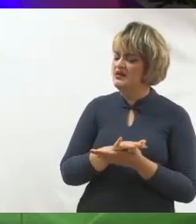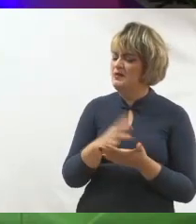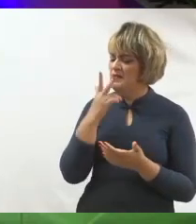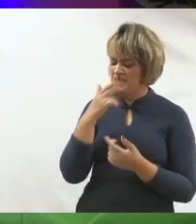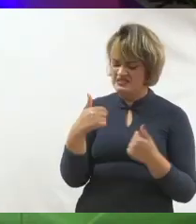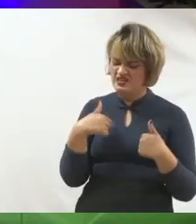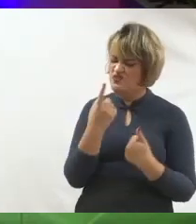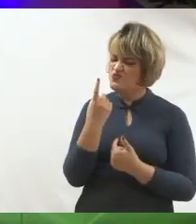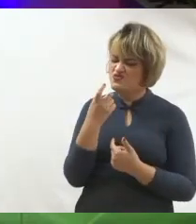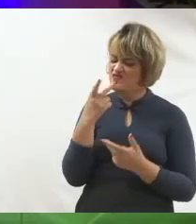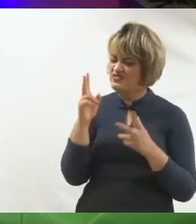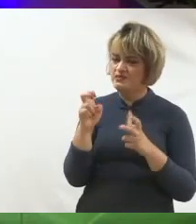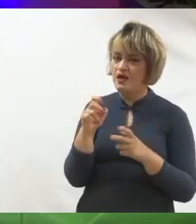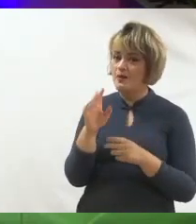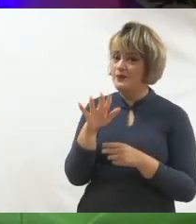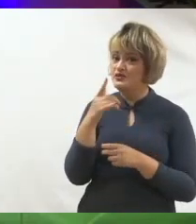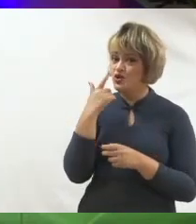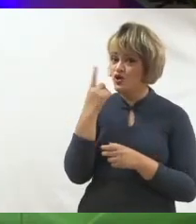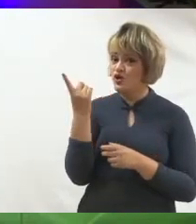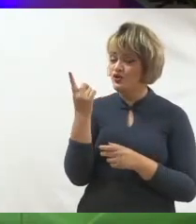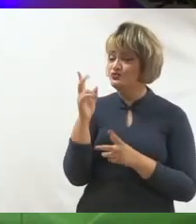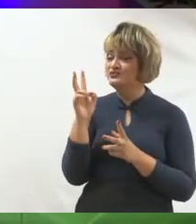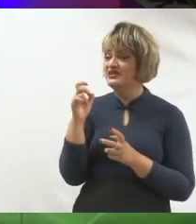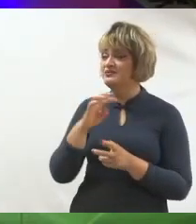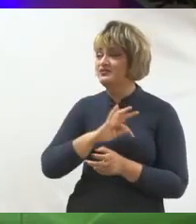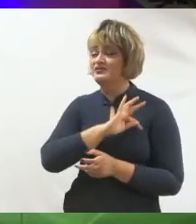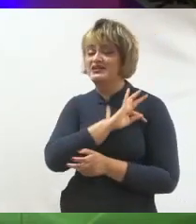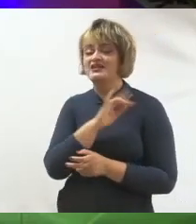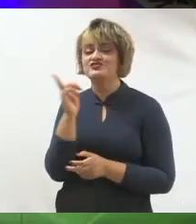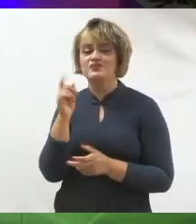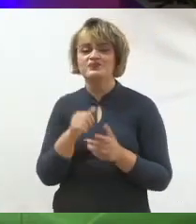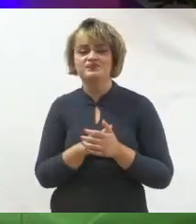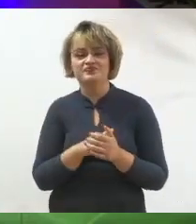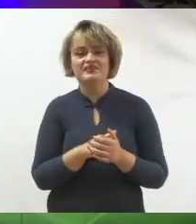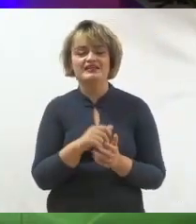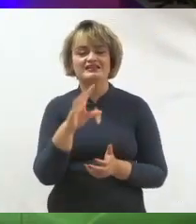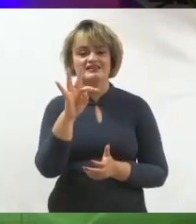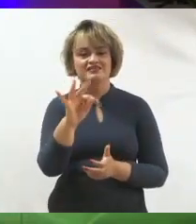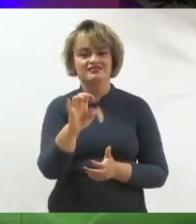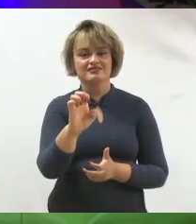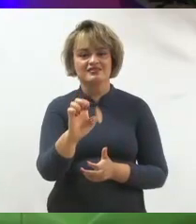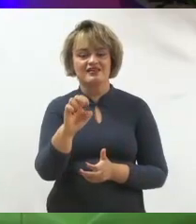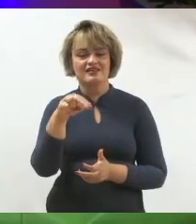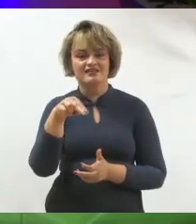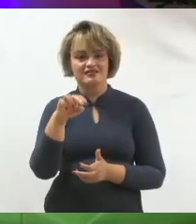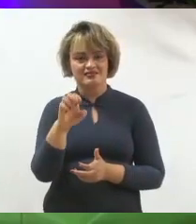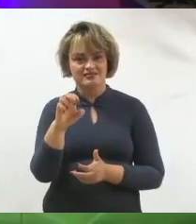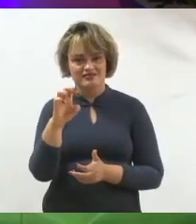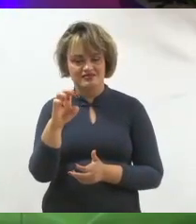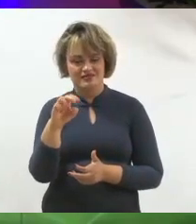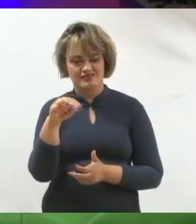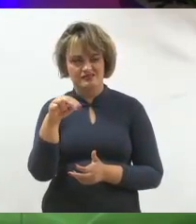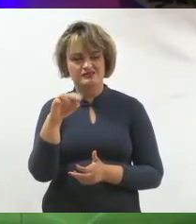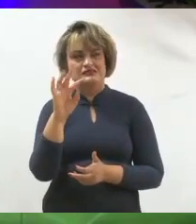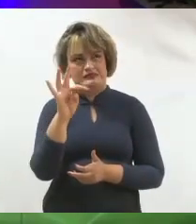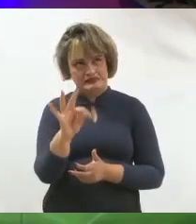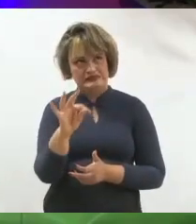parece que não vai dar certo. Mas olha só a pauta do Tenente Bahia. O nome dele é Tenente Bahia. Ele é tenente da Polícia Militar.